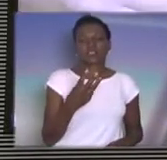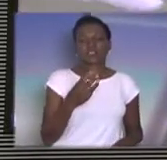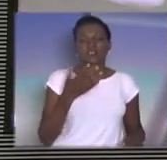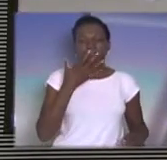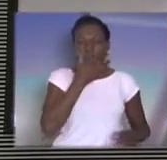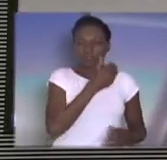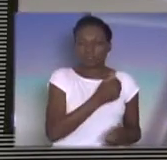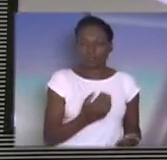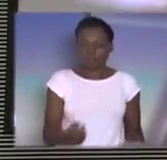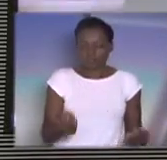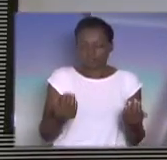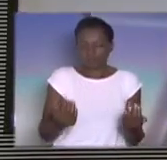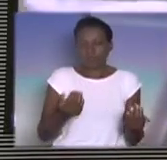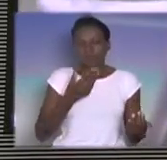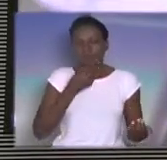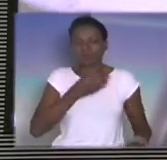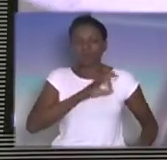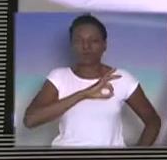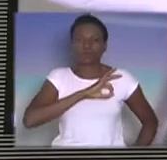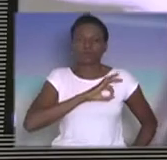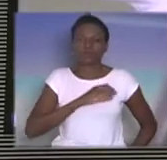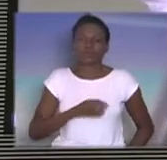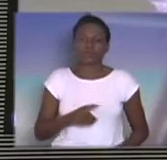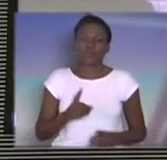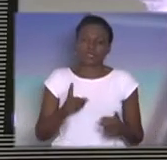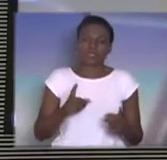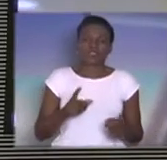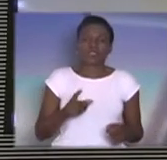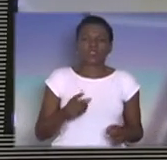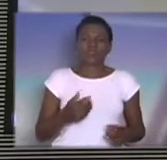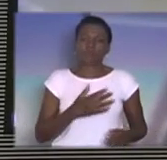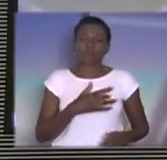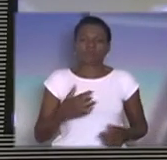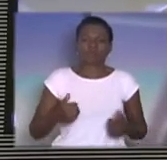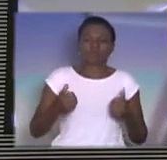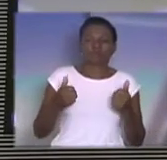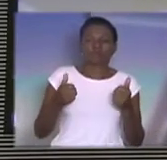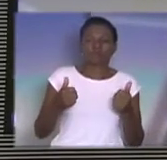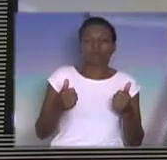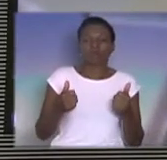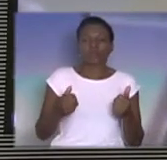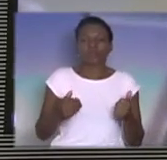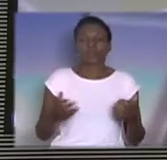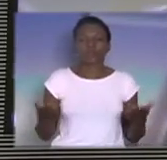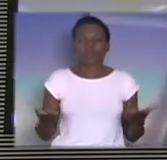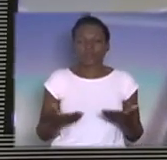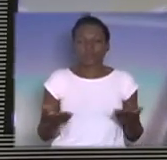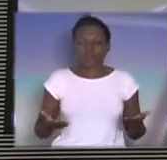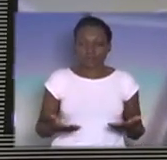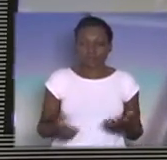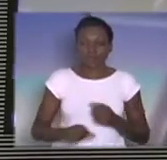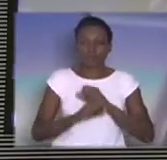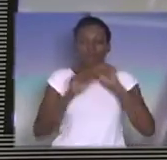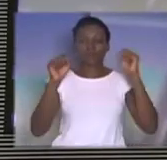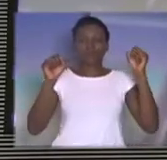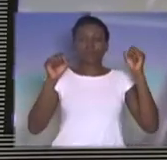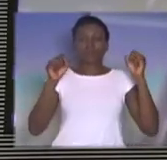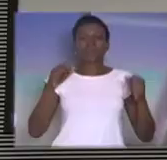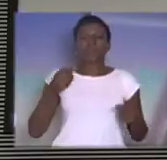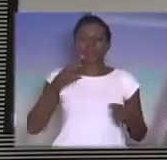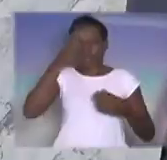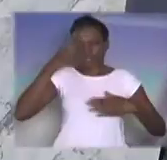policial. O cabo Teodoro teve queimaduras de primeiro grau, mas passa bem. Hoje cedo, ele recebeu o carinho dos moradores.